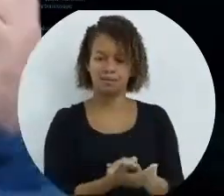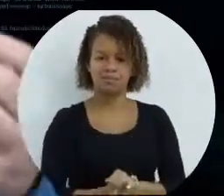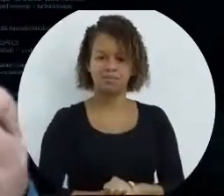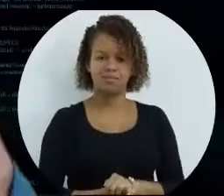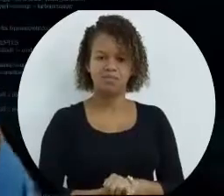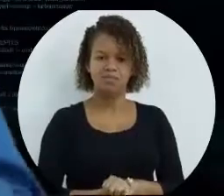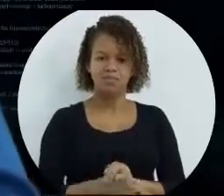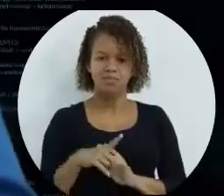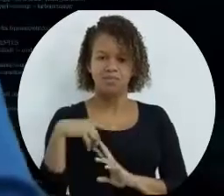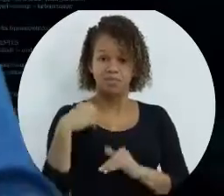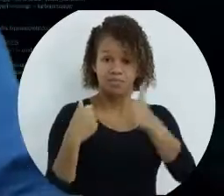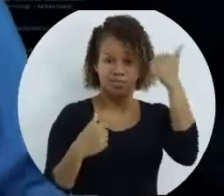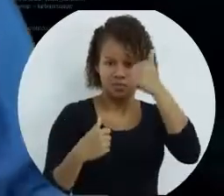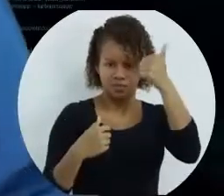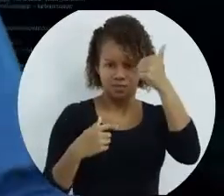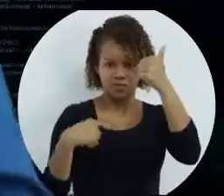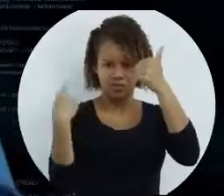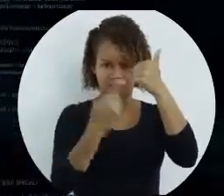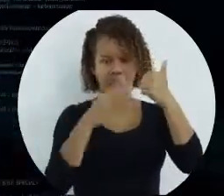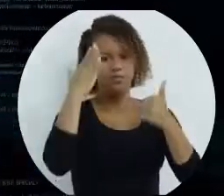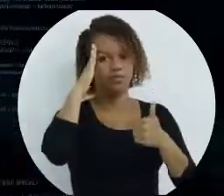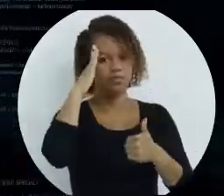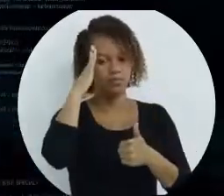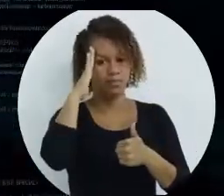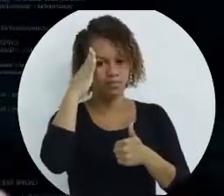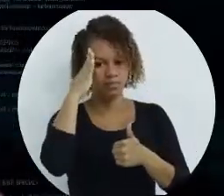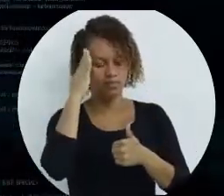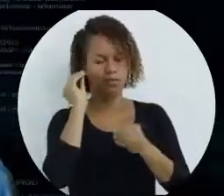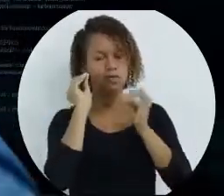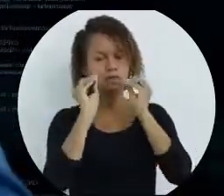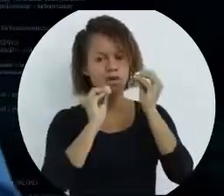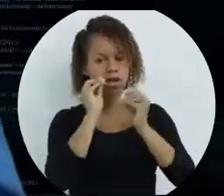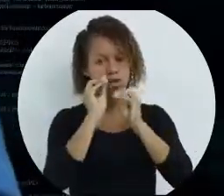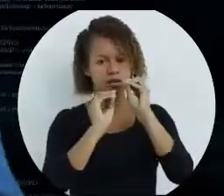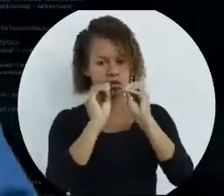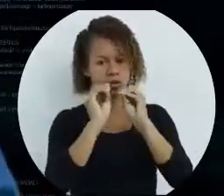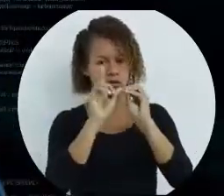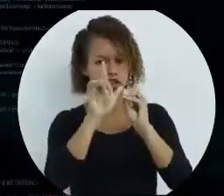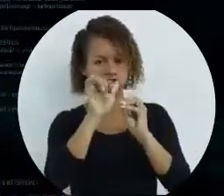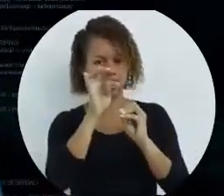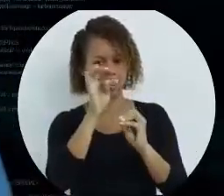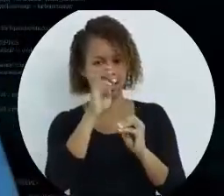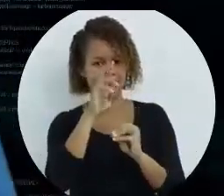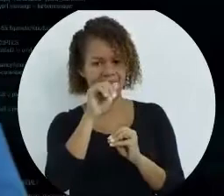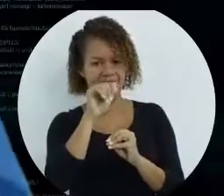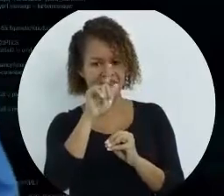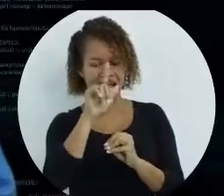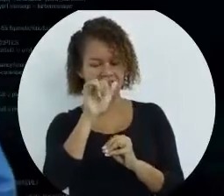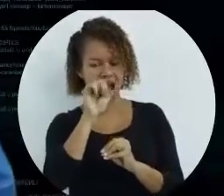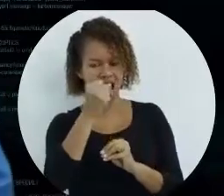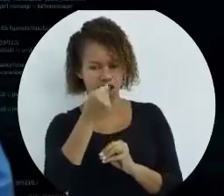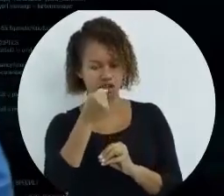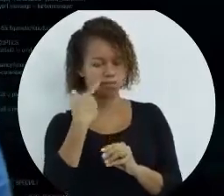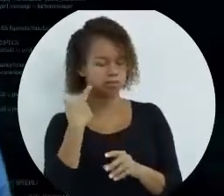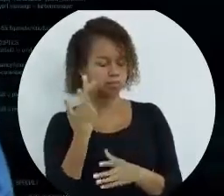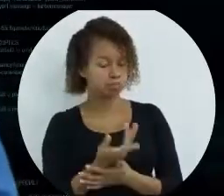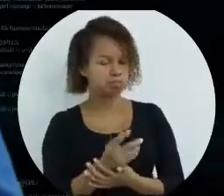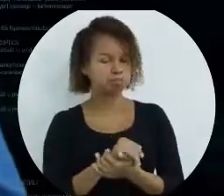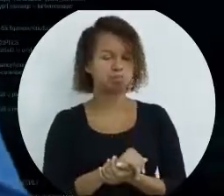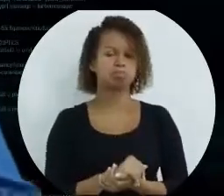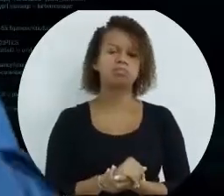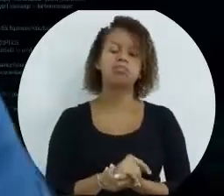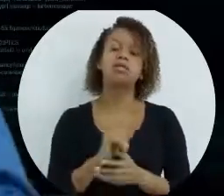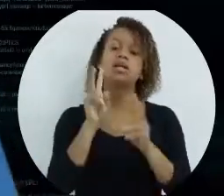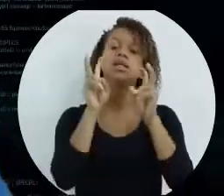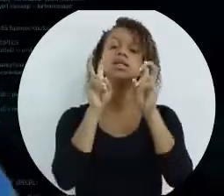E a primeira coisa que a gente tem que entender é o que são os literais ou as constantes. Os literais,